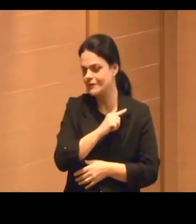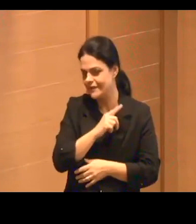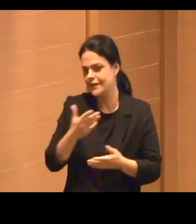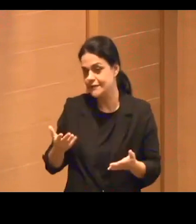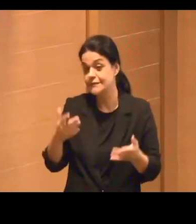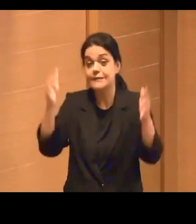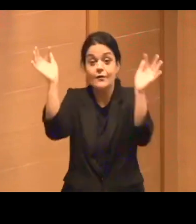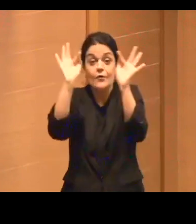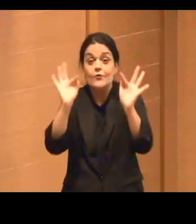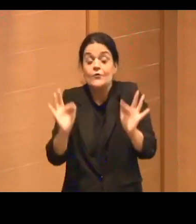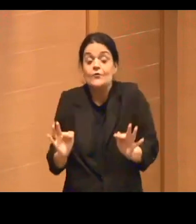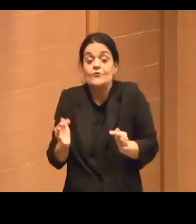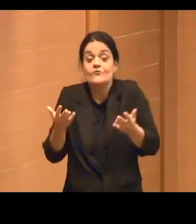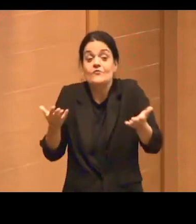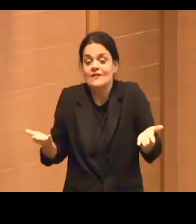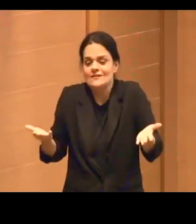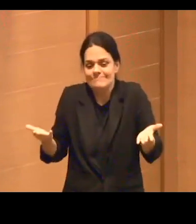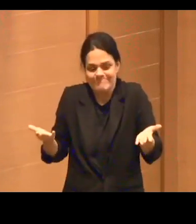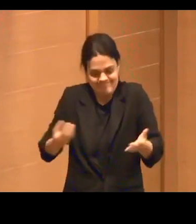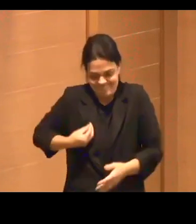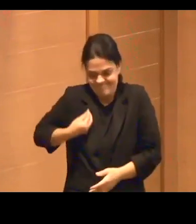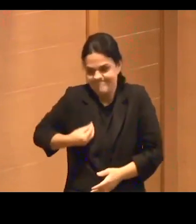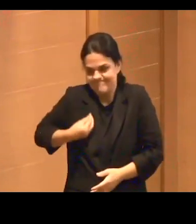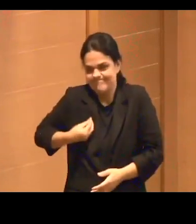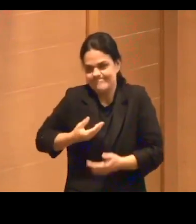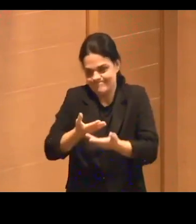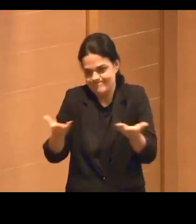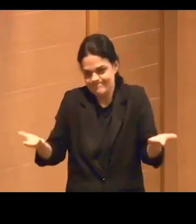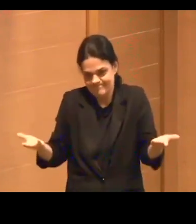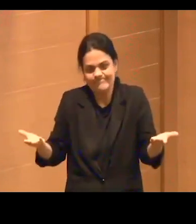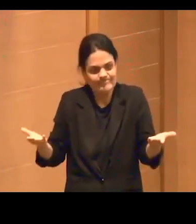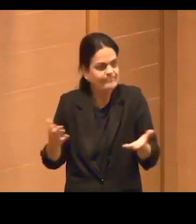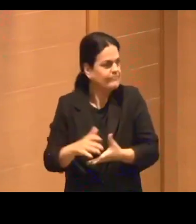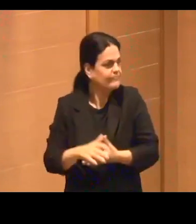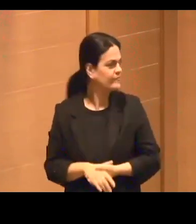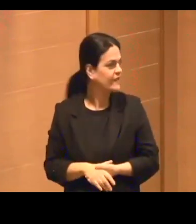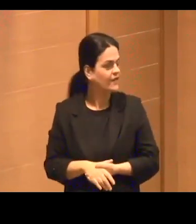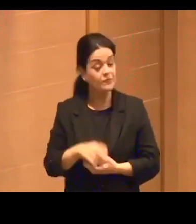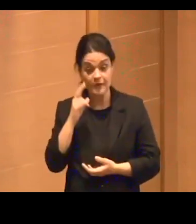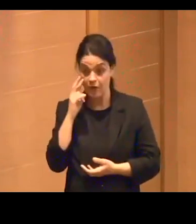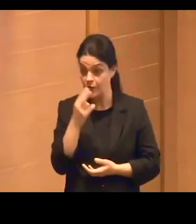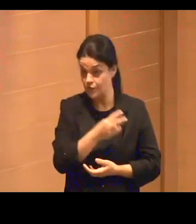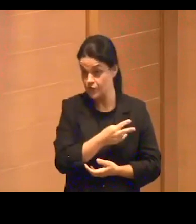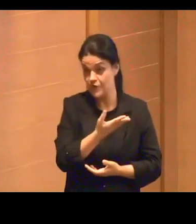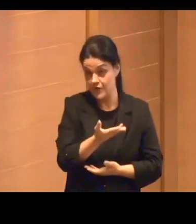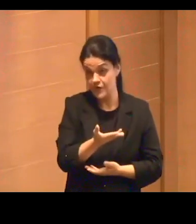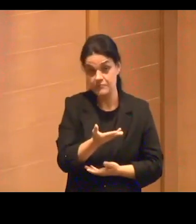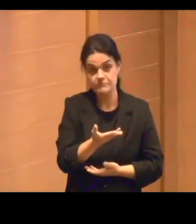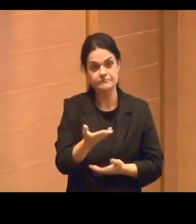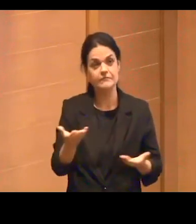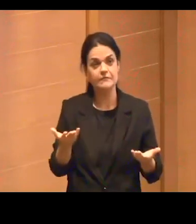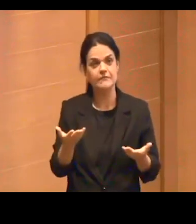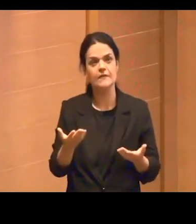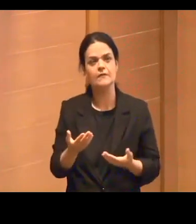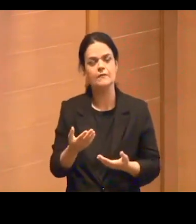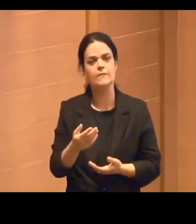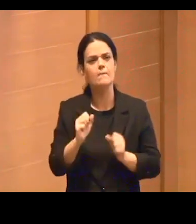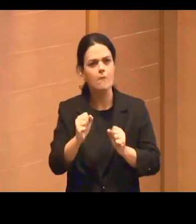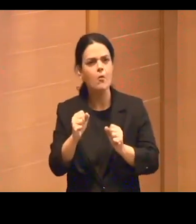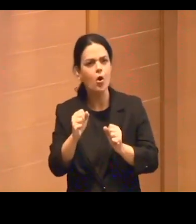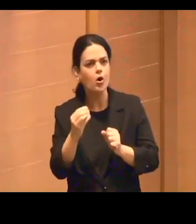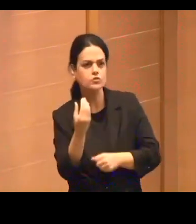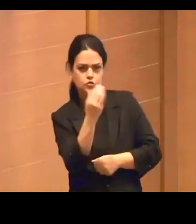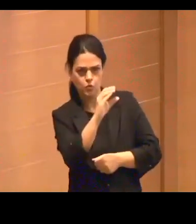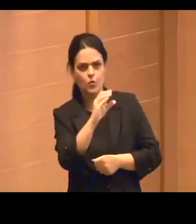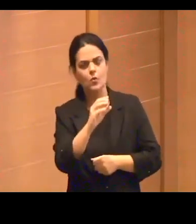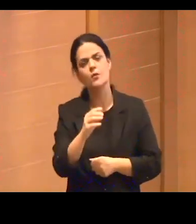muito feliz de estar aqui, e vocês vão ver pela... Elson, pode colocar, obrigado. E